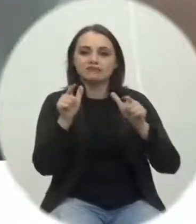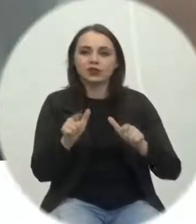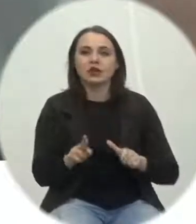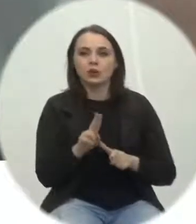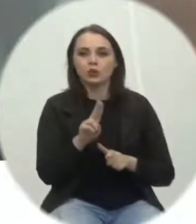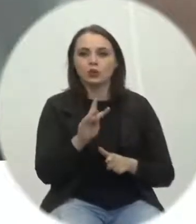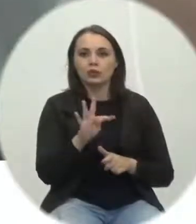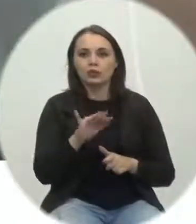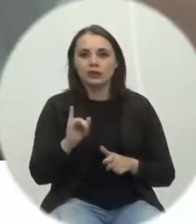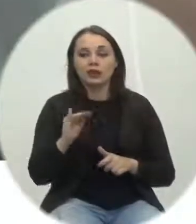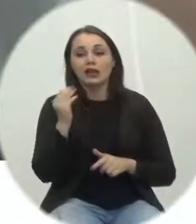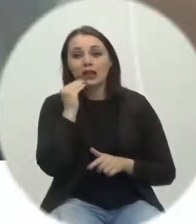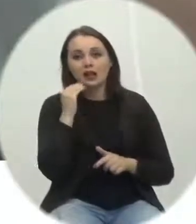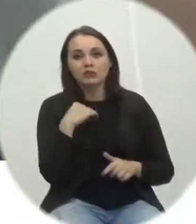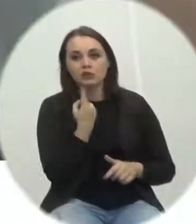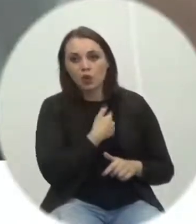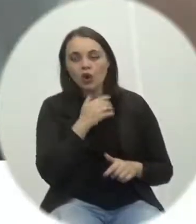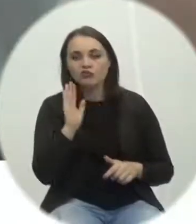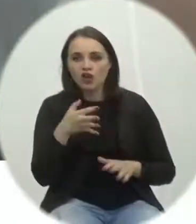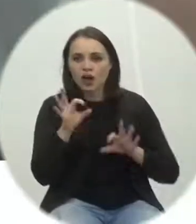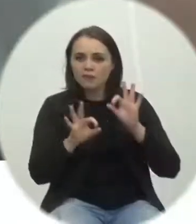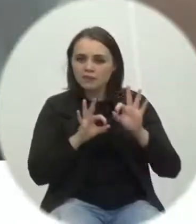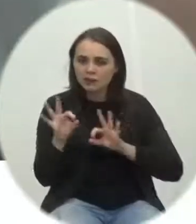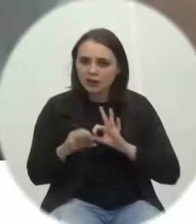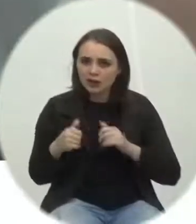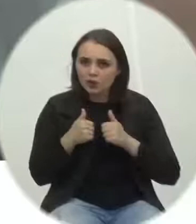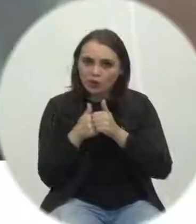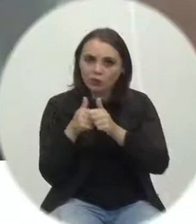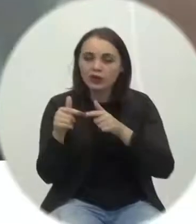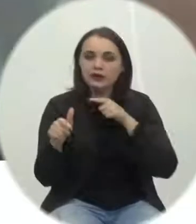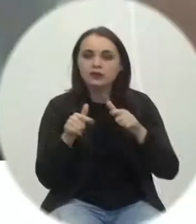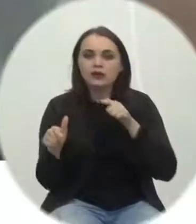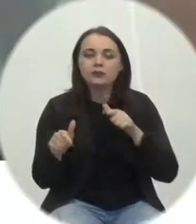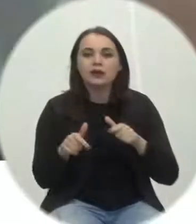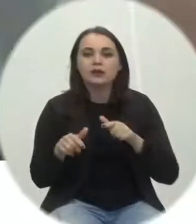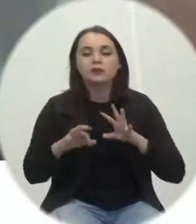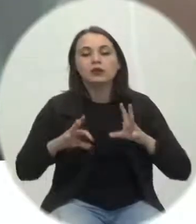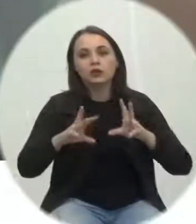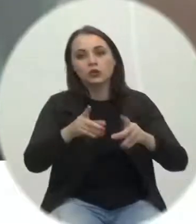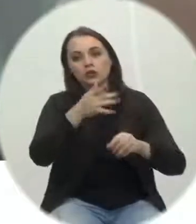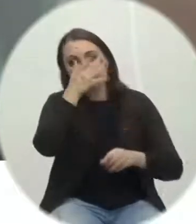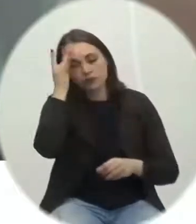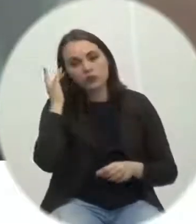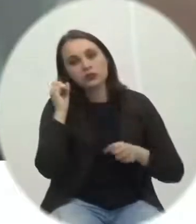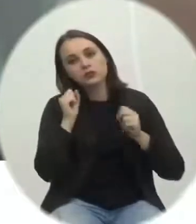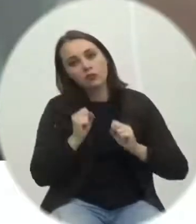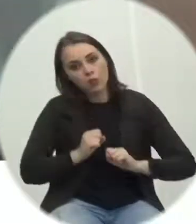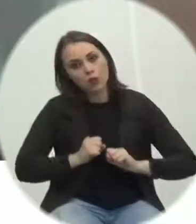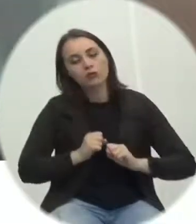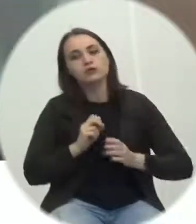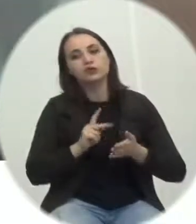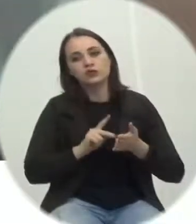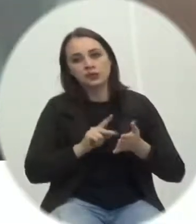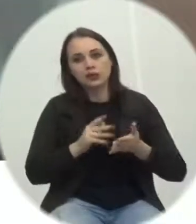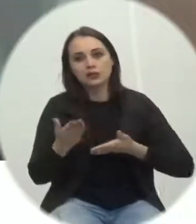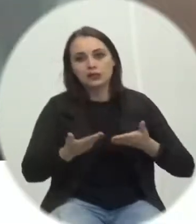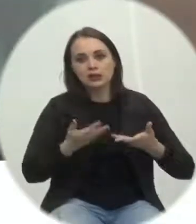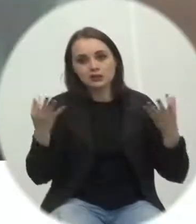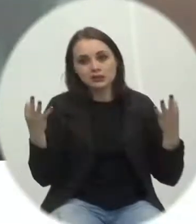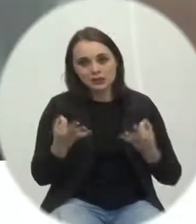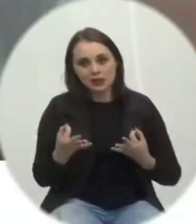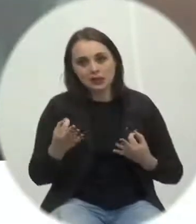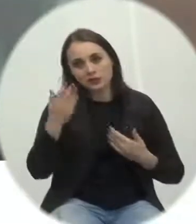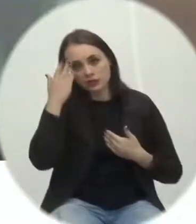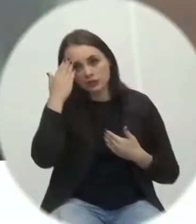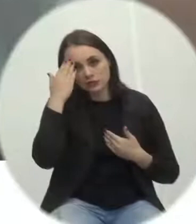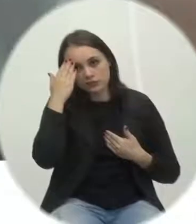nós já estamos preparando também um acompanhamento desses trabalhos para que as pessoas possam ser efetivamente atendidas Sr. Presidente muito obrigado eu